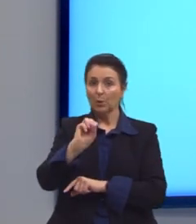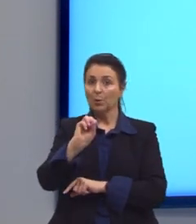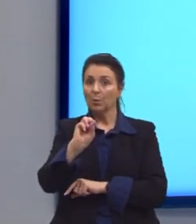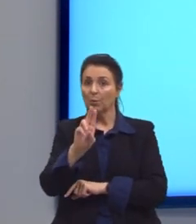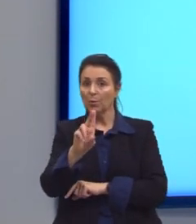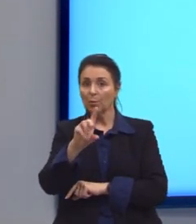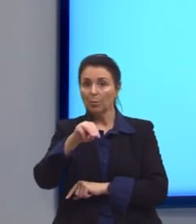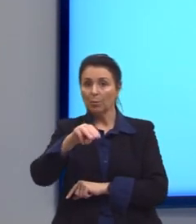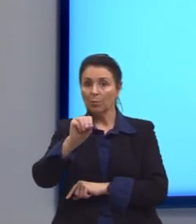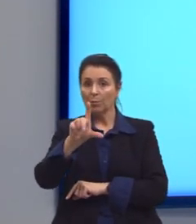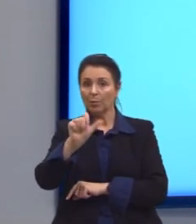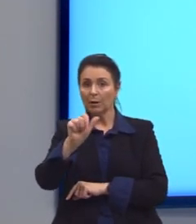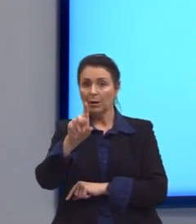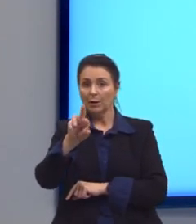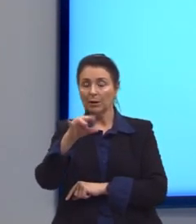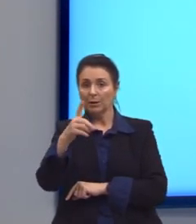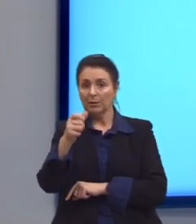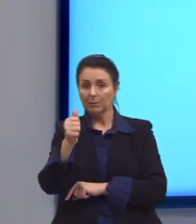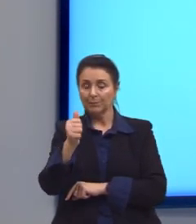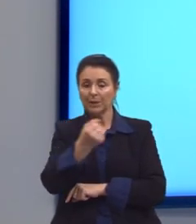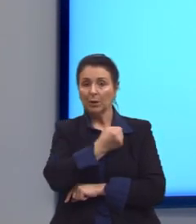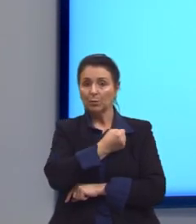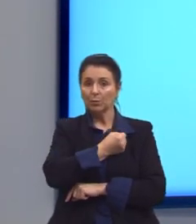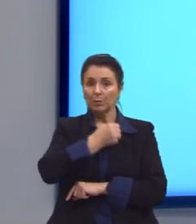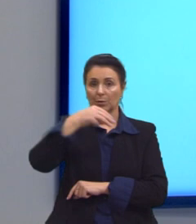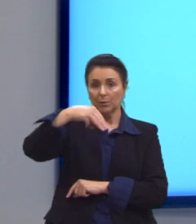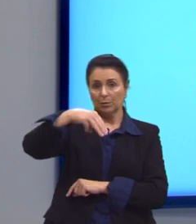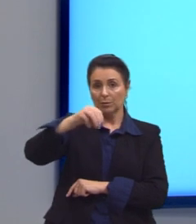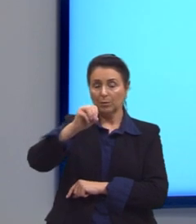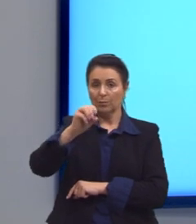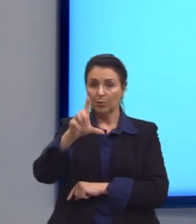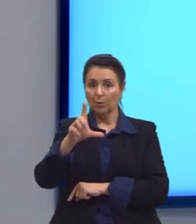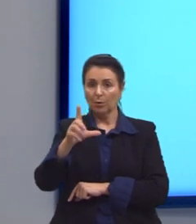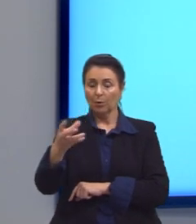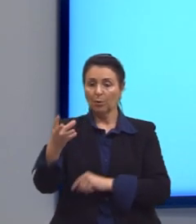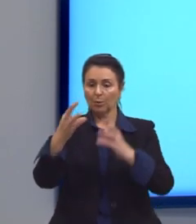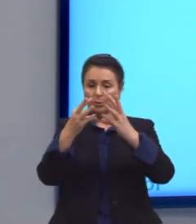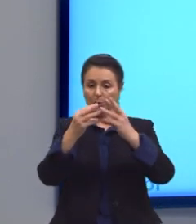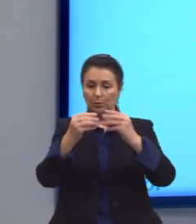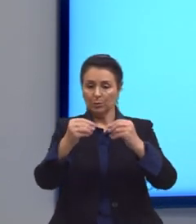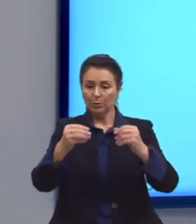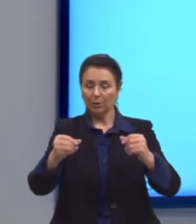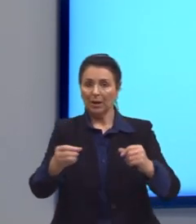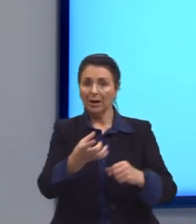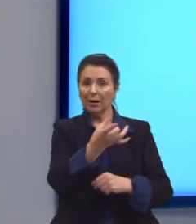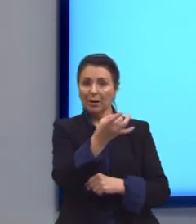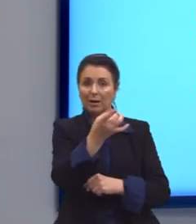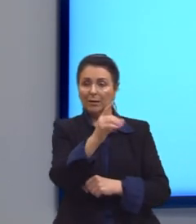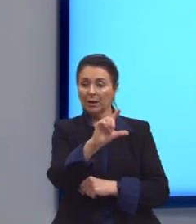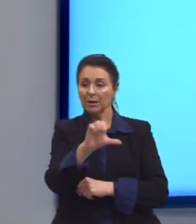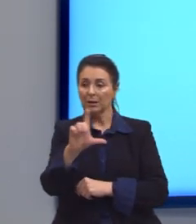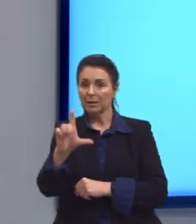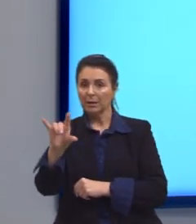É o número de mols do soluto dissolvido por litro de solução. Ok? Ah,